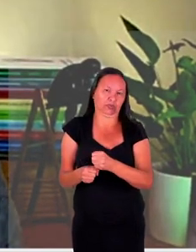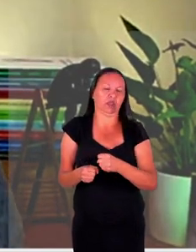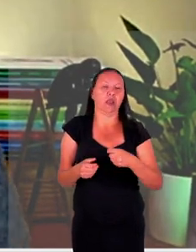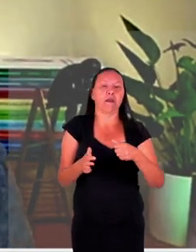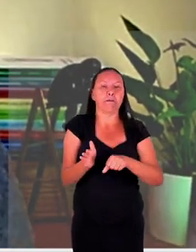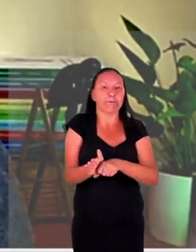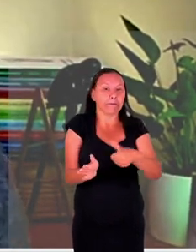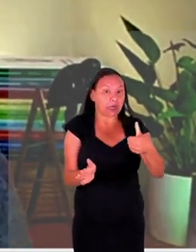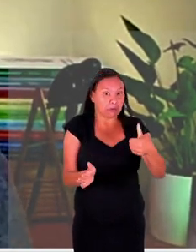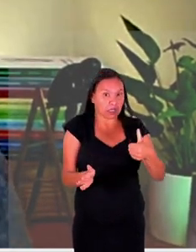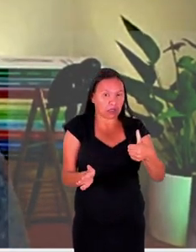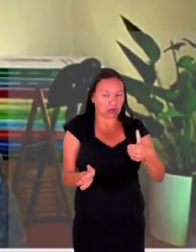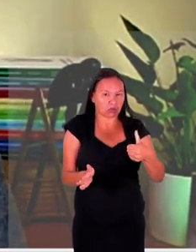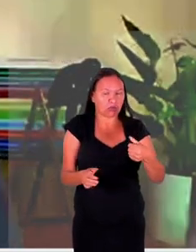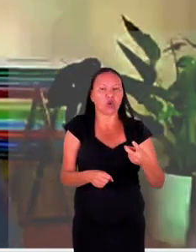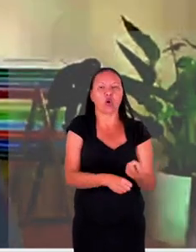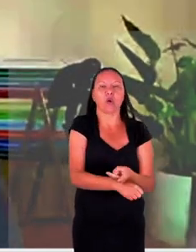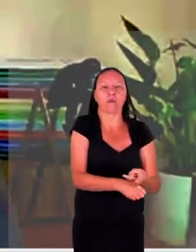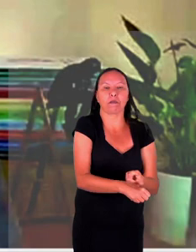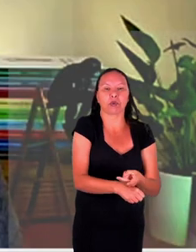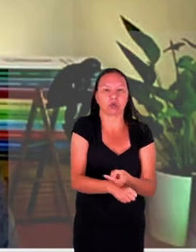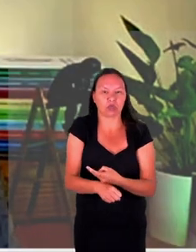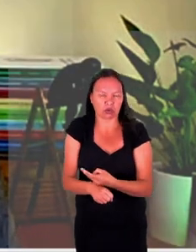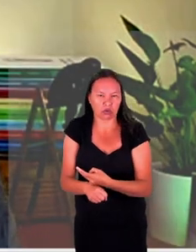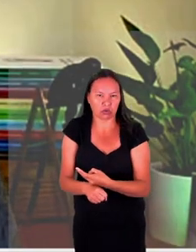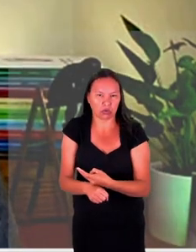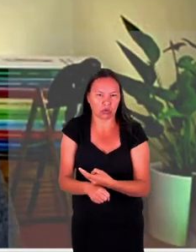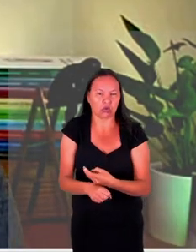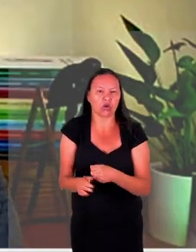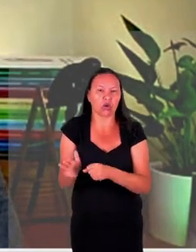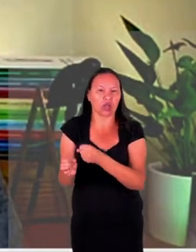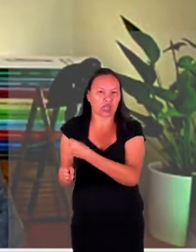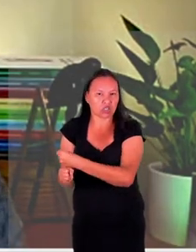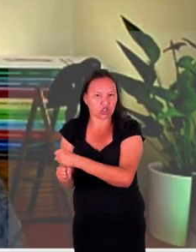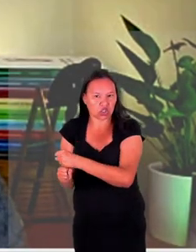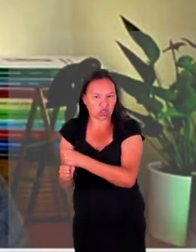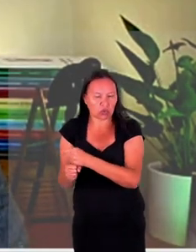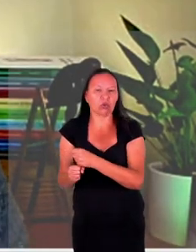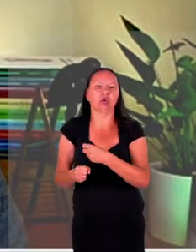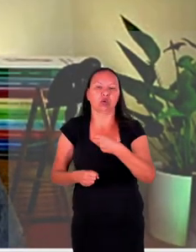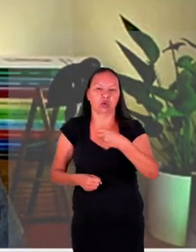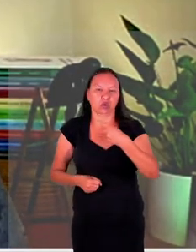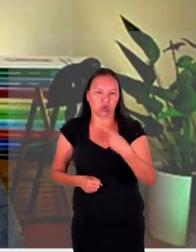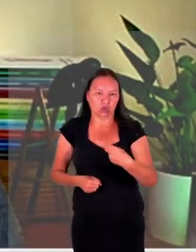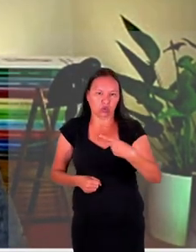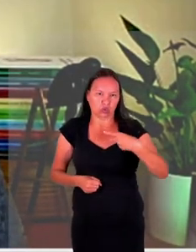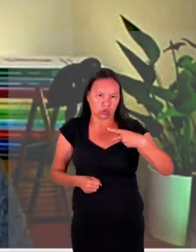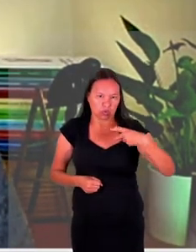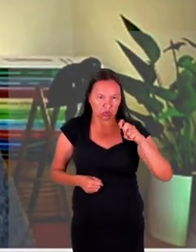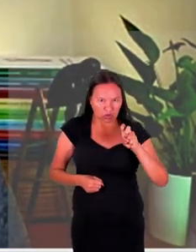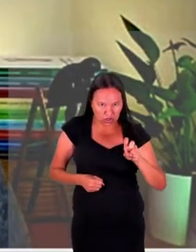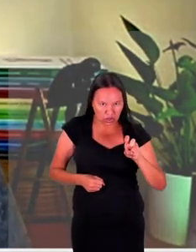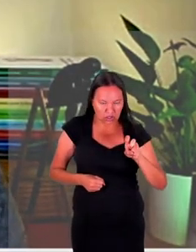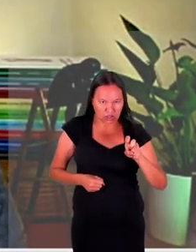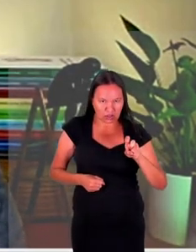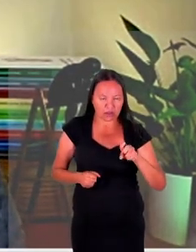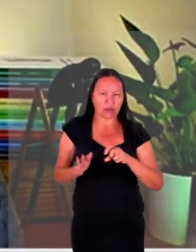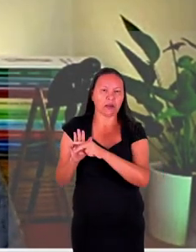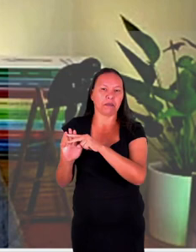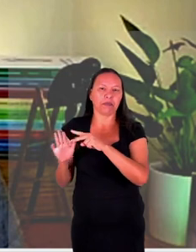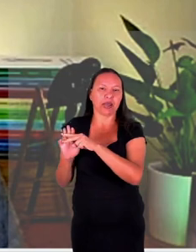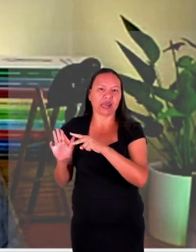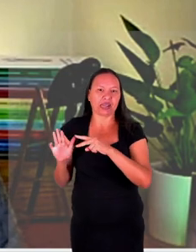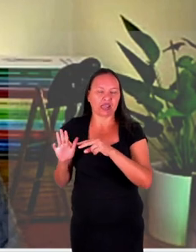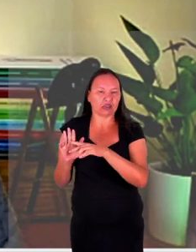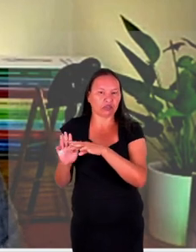deles é a função do procurador do TPI no artigo 15 especificamente no parágrafo terceiro que determina que